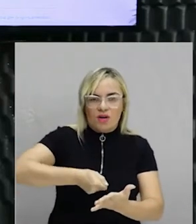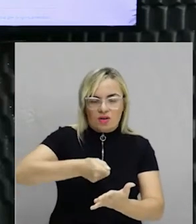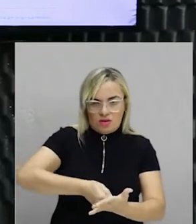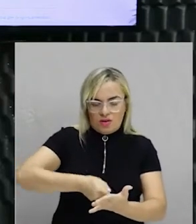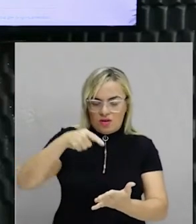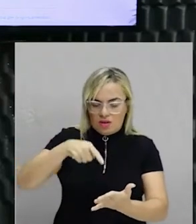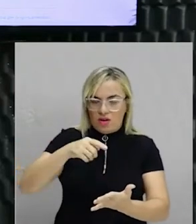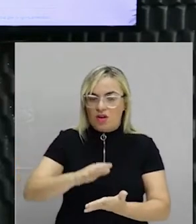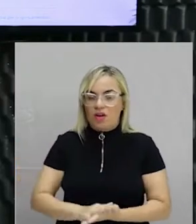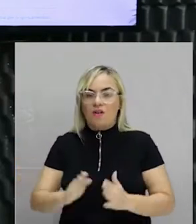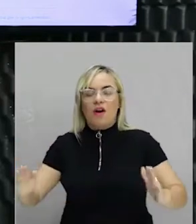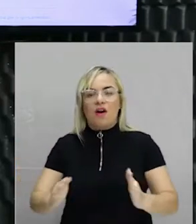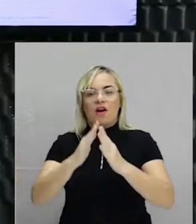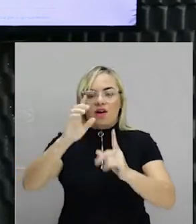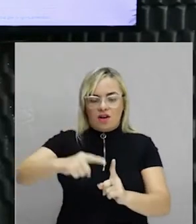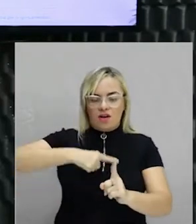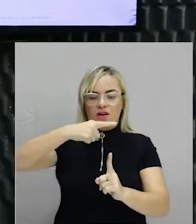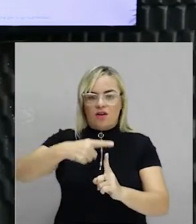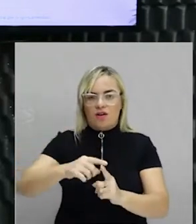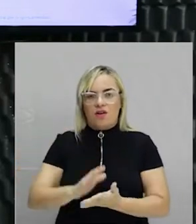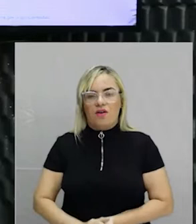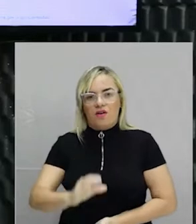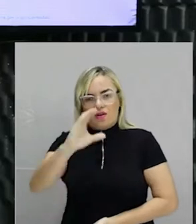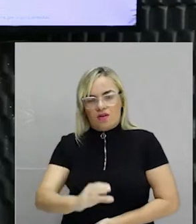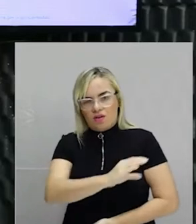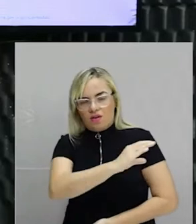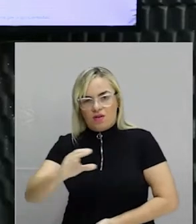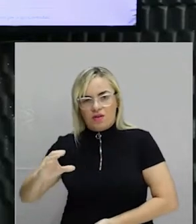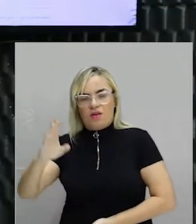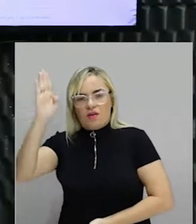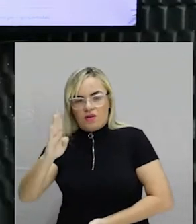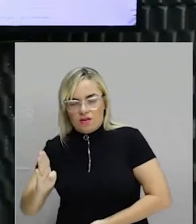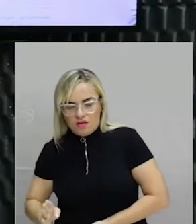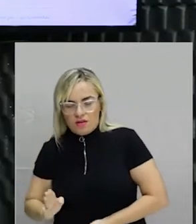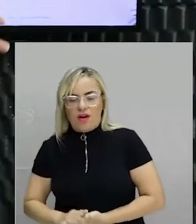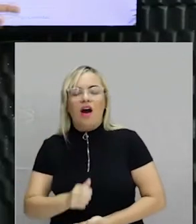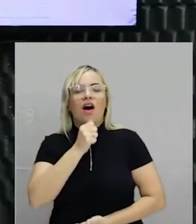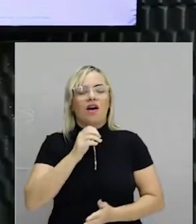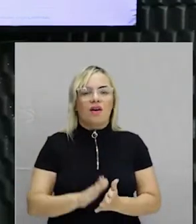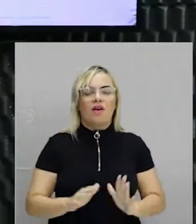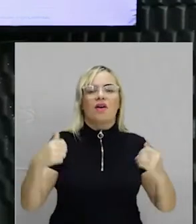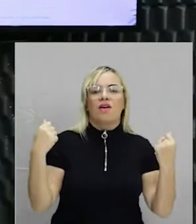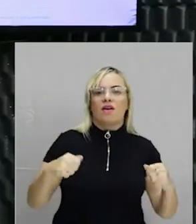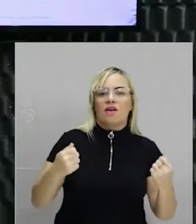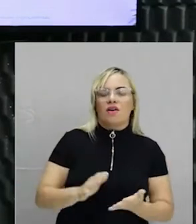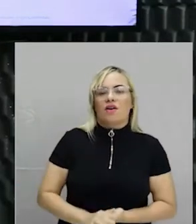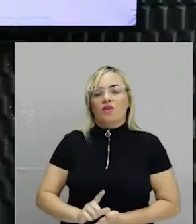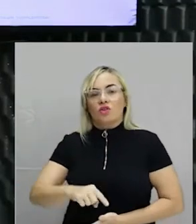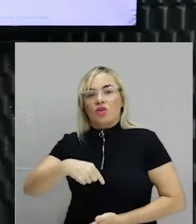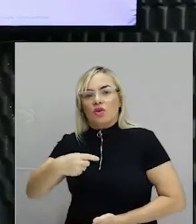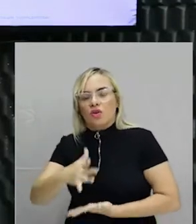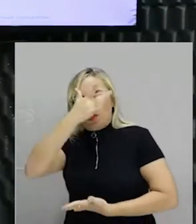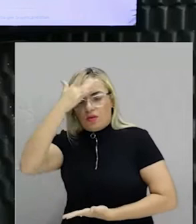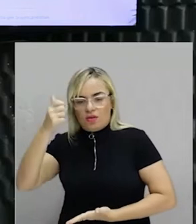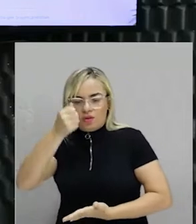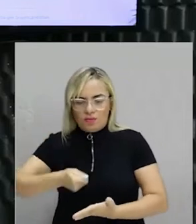era a igreja. E como a igreja católica brasileira, católica, a igreja católica brasileira, ainda precisava de outras pessoas, teoricamente